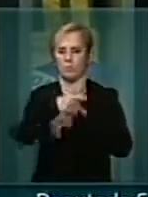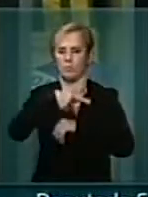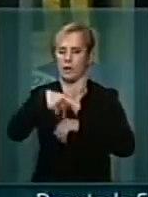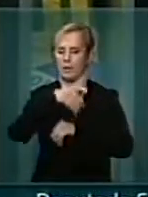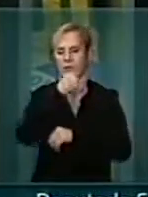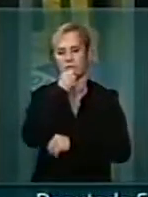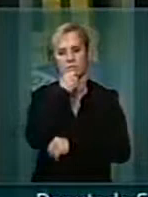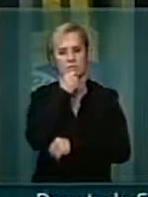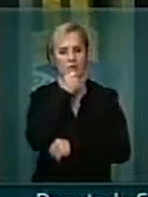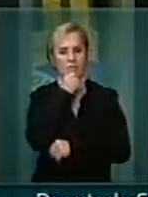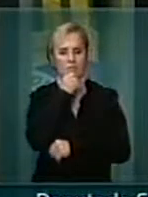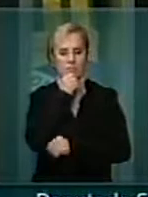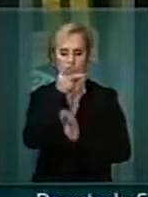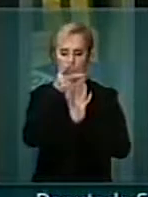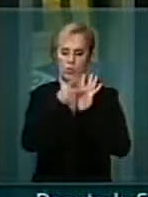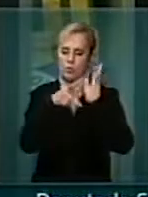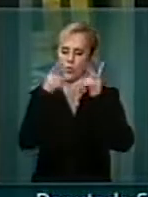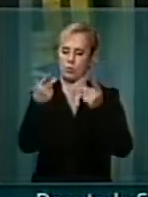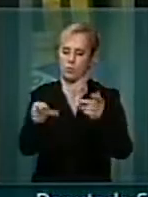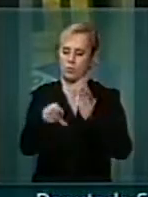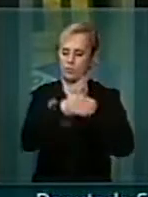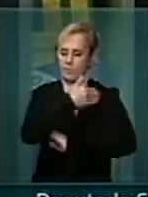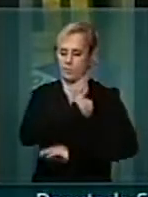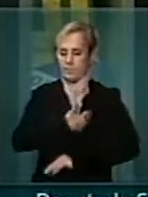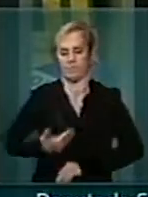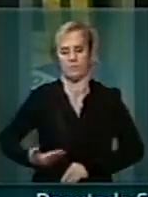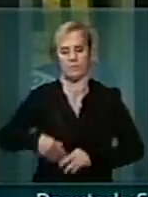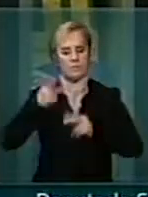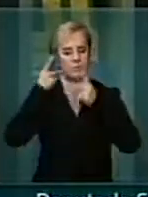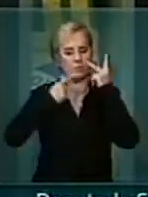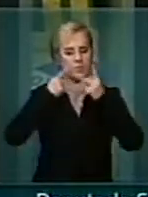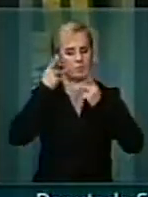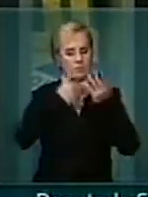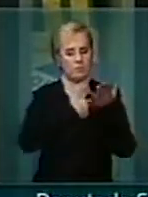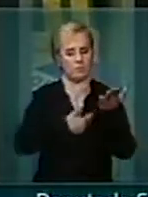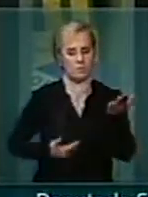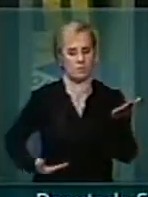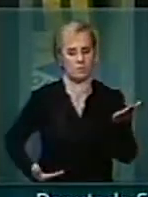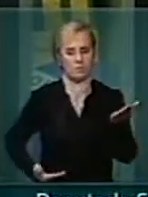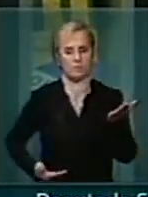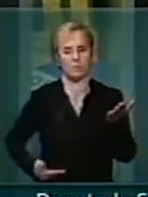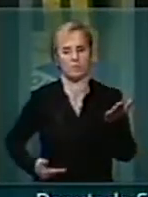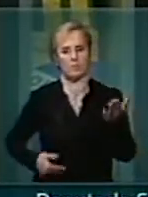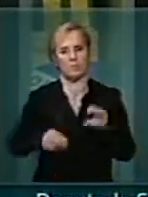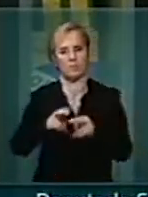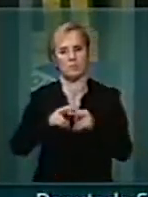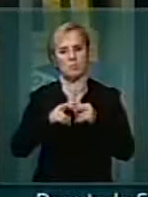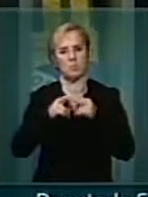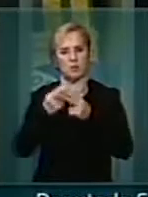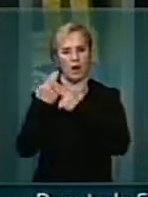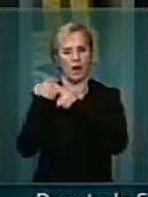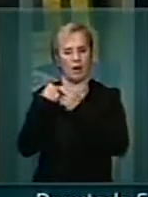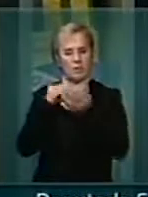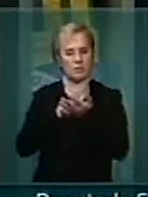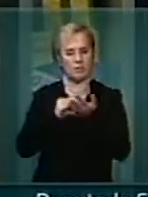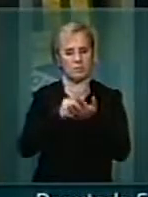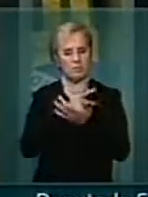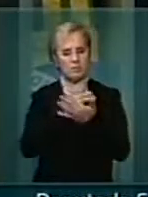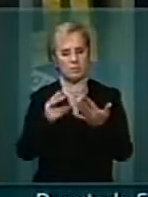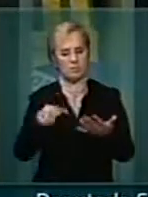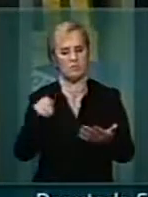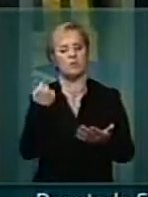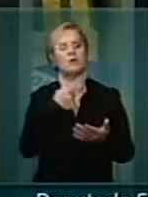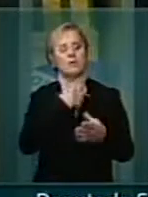uma nação. Os programas de governo, as políticas públicas, consequentes e responsáveis que nós votamos e que nós